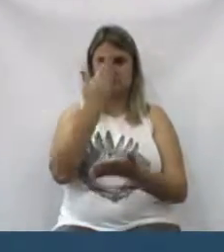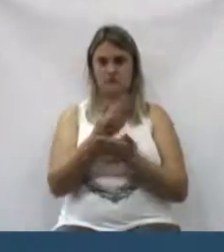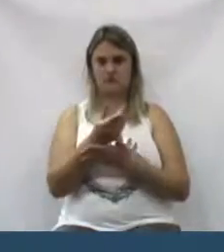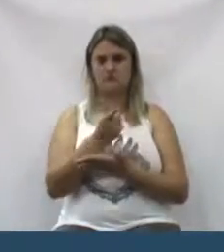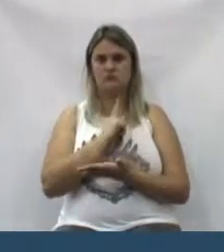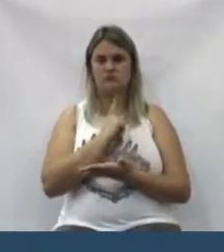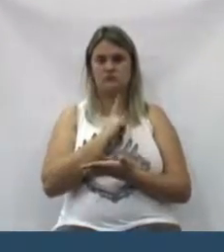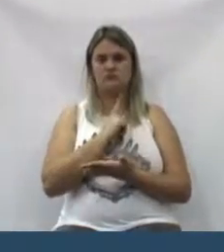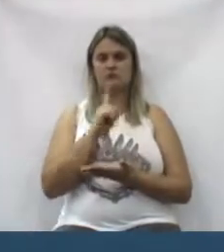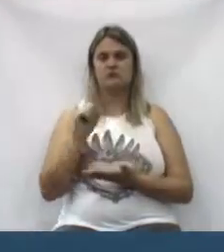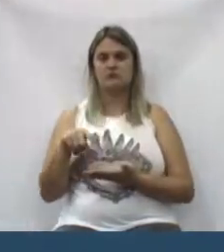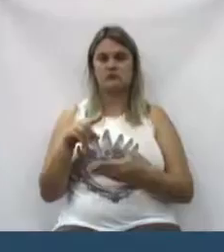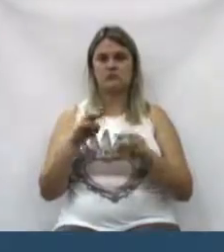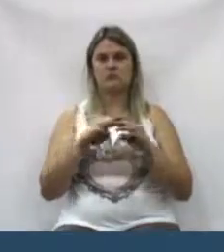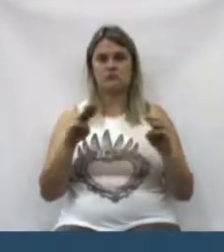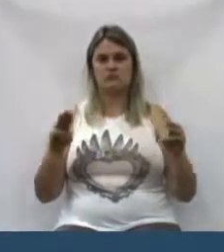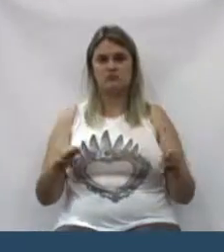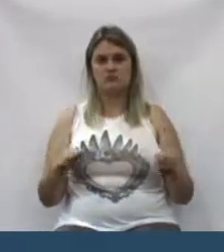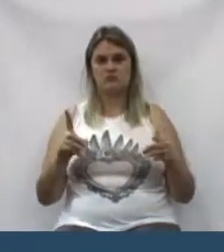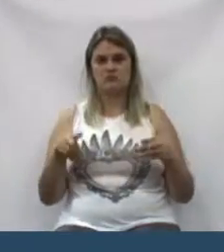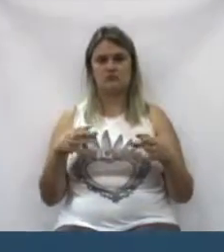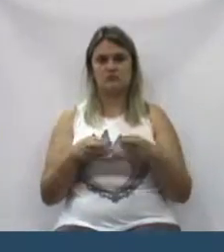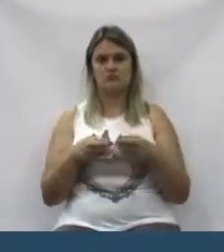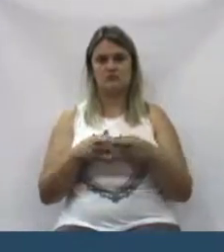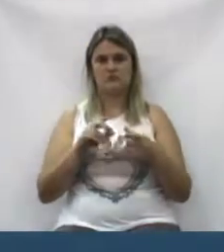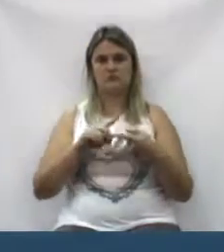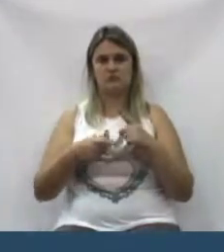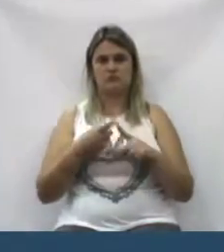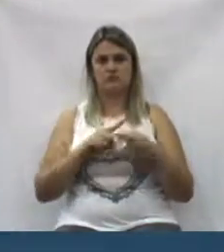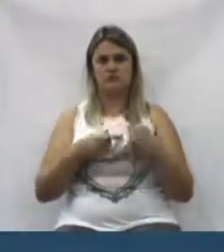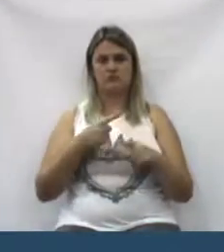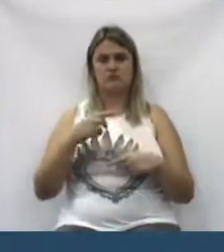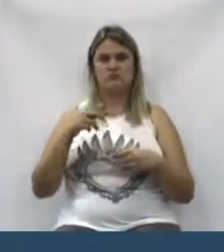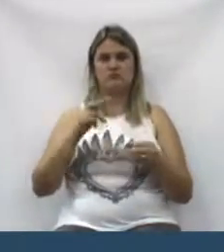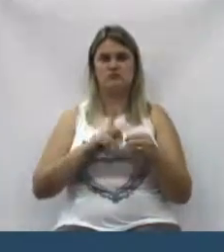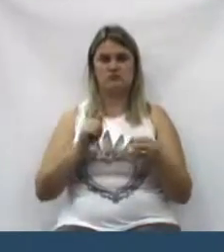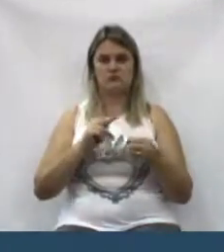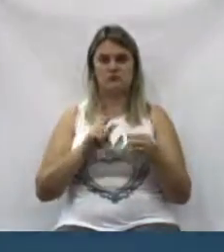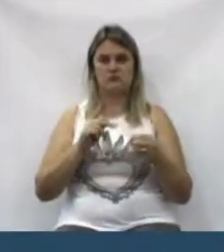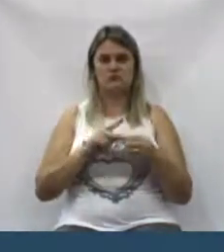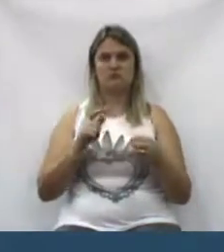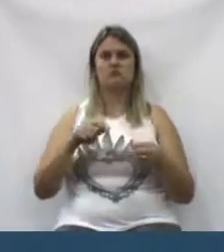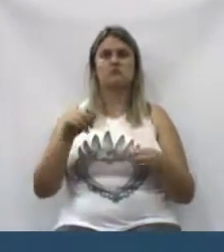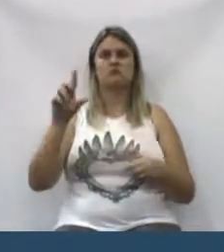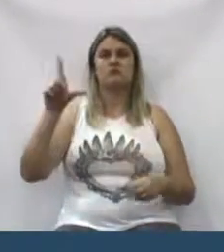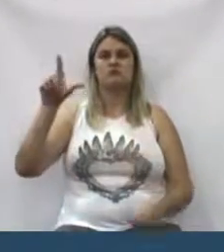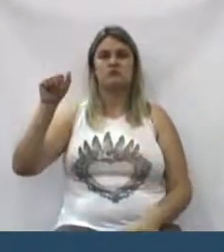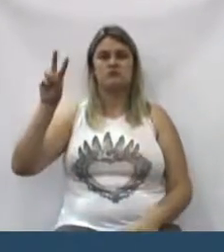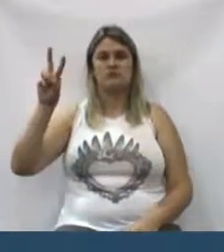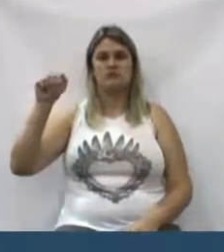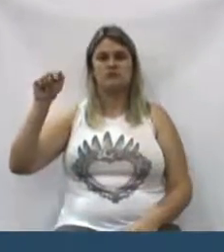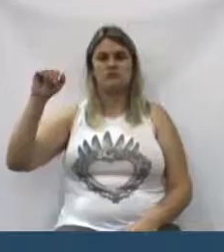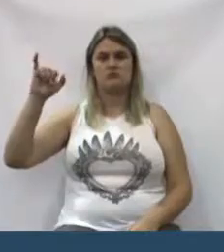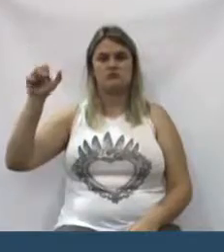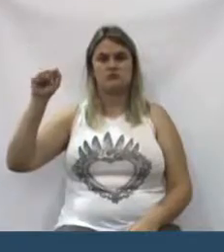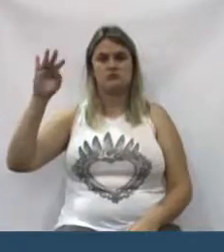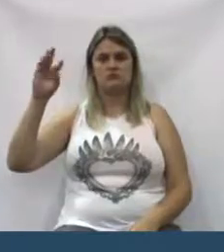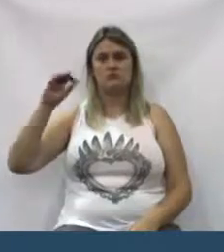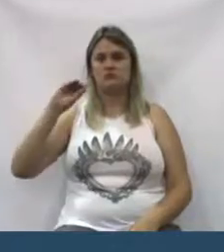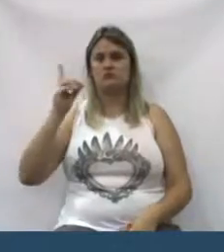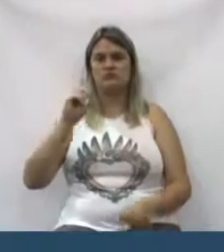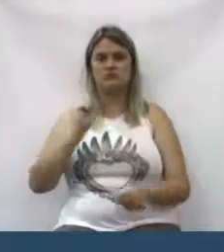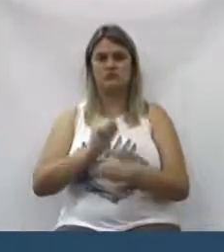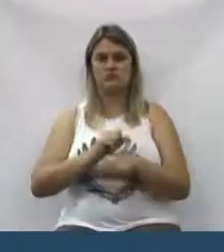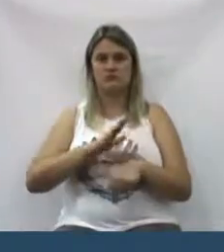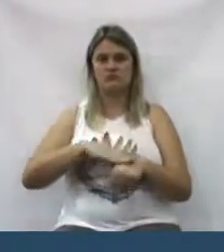que é esse grupo aí da Petrobras da Lava Jata que não para mais